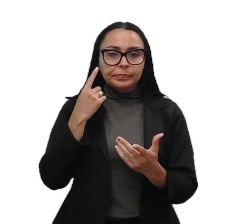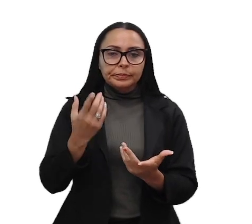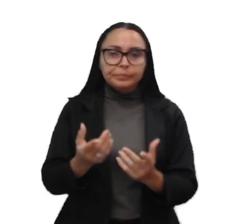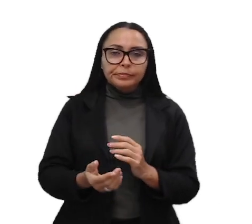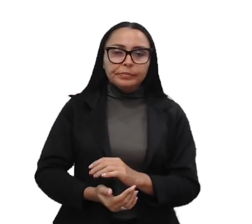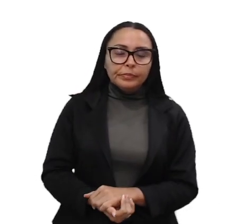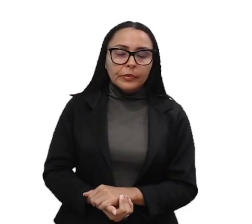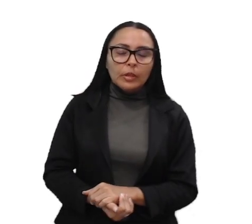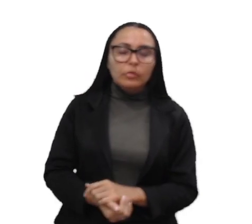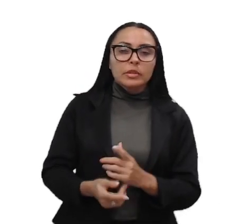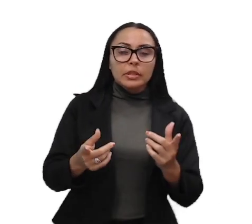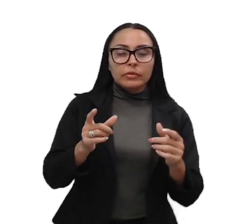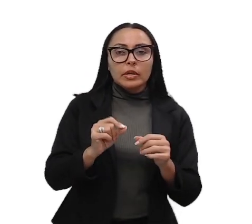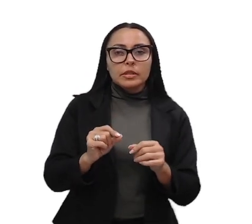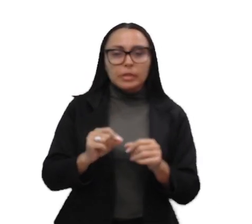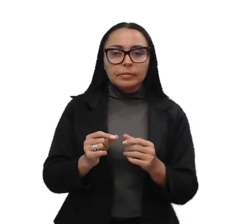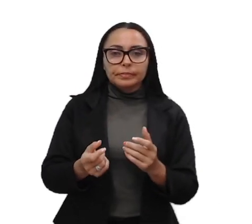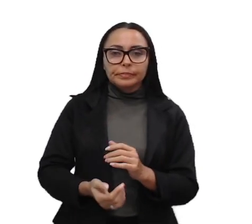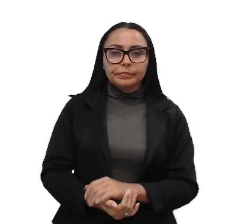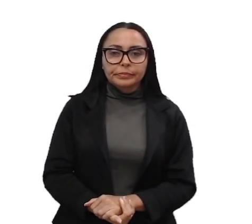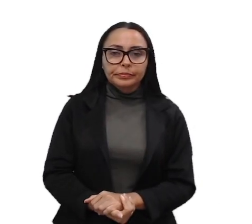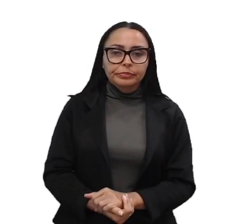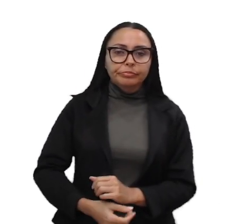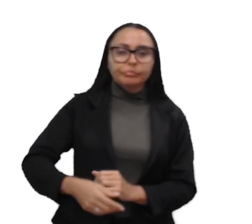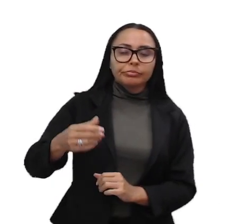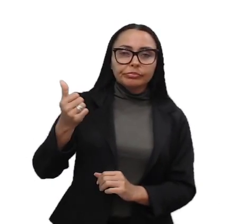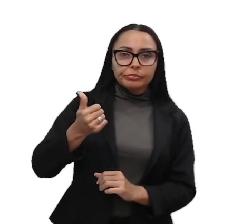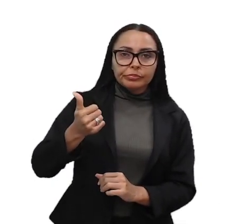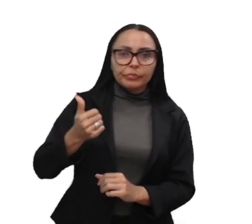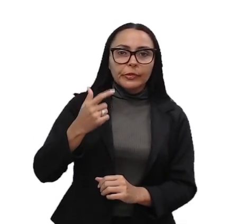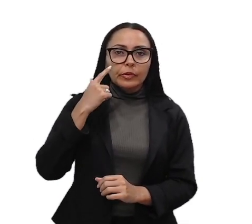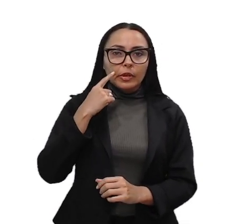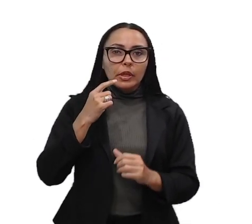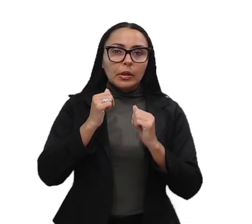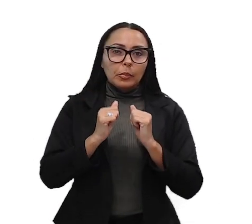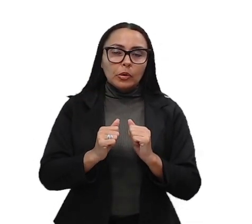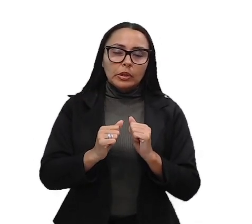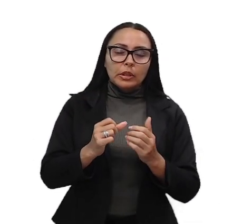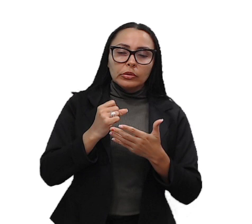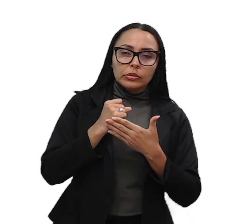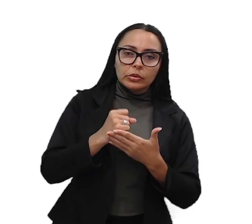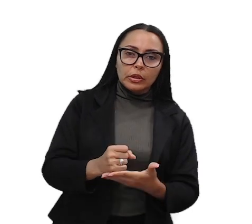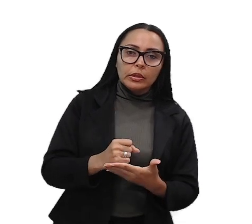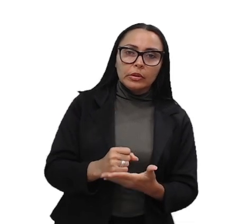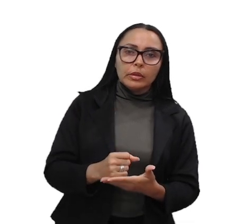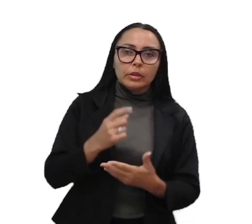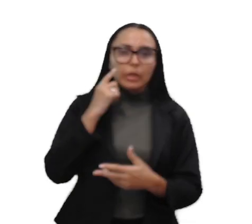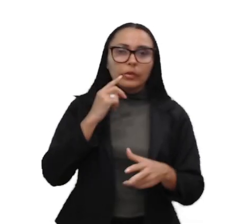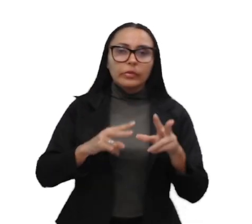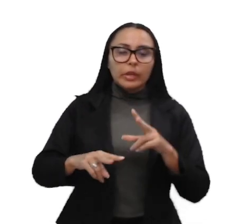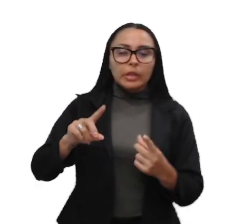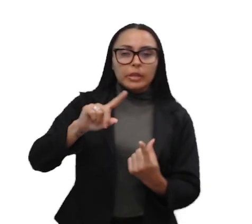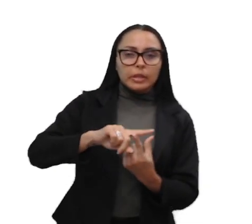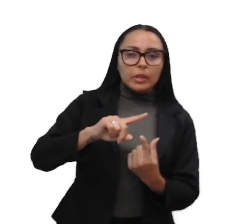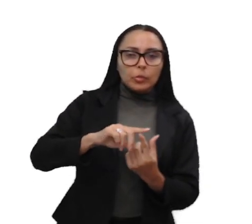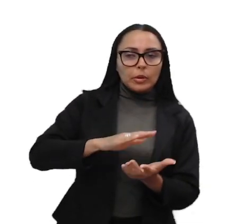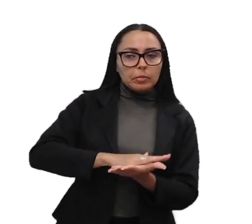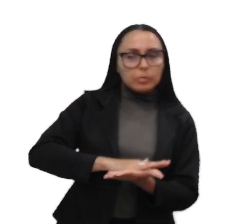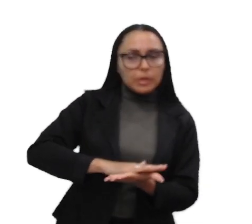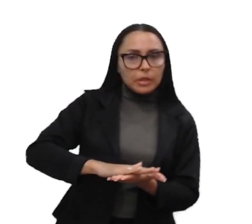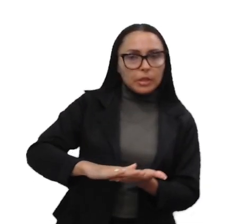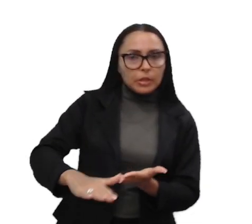para você estar fazendo a consultoria? Primeiro, você pode estar ajudando o cliente a ver tipos de pisos e